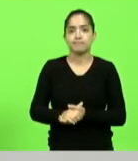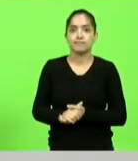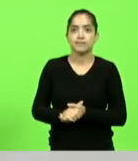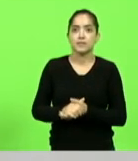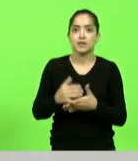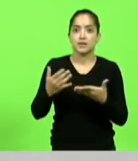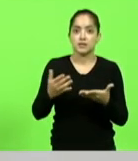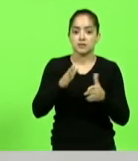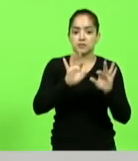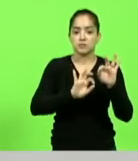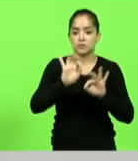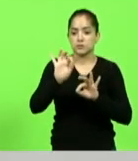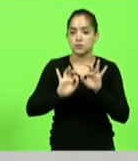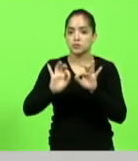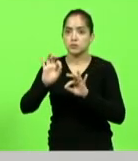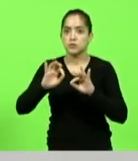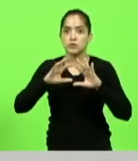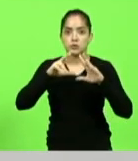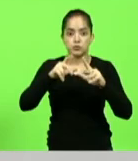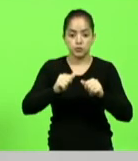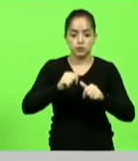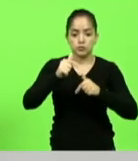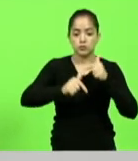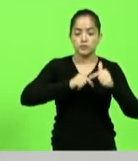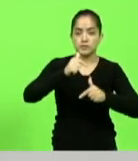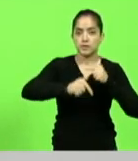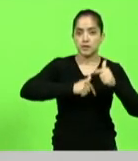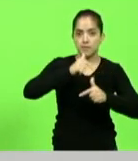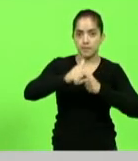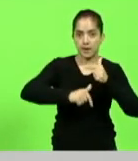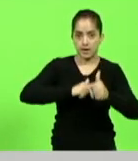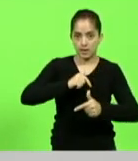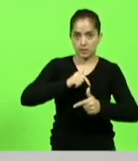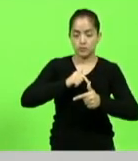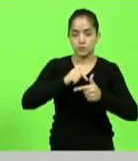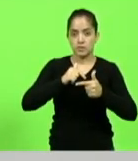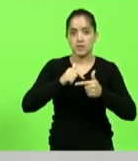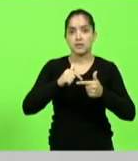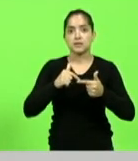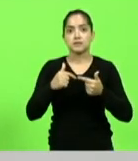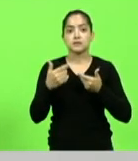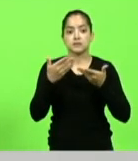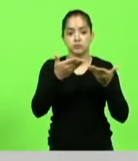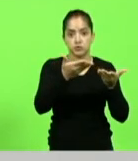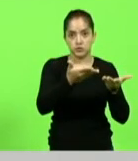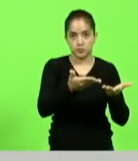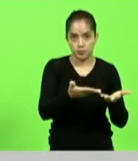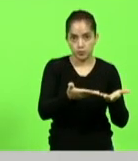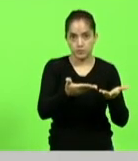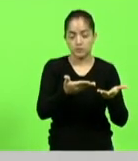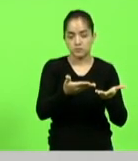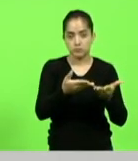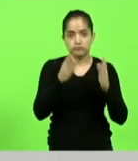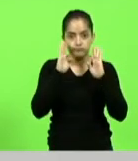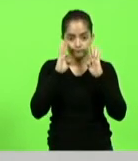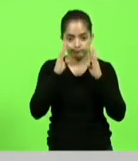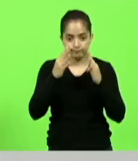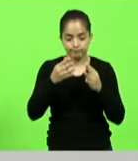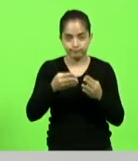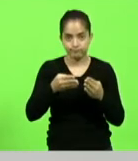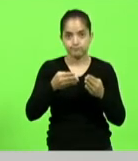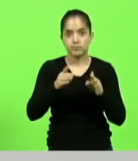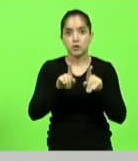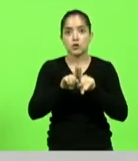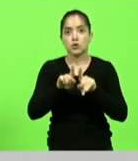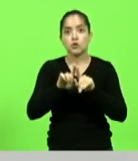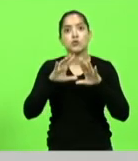estruturando todos os serviços que estarão à disposição a partir desse observatório todos e